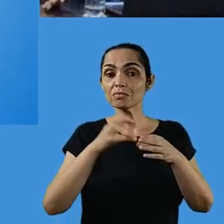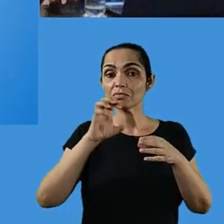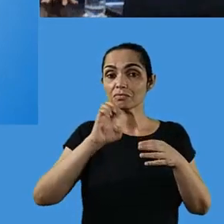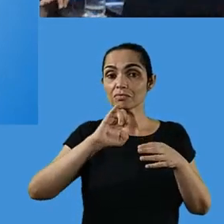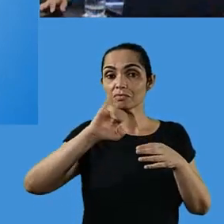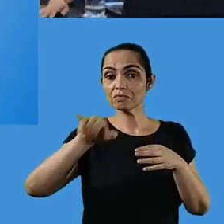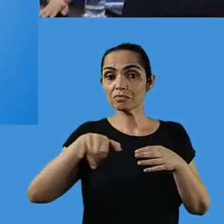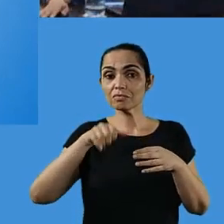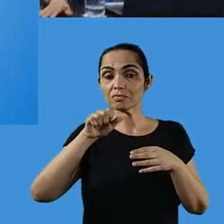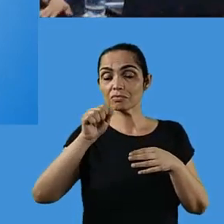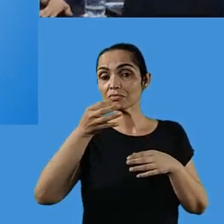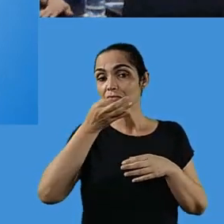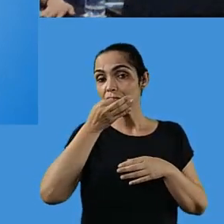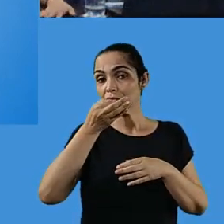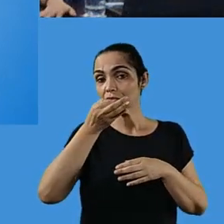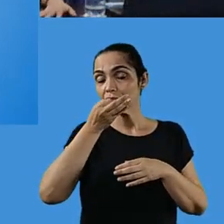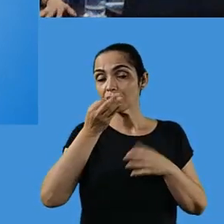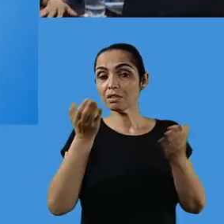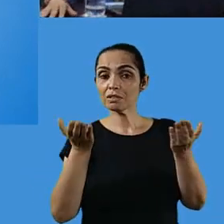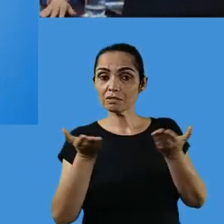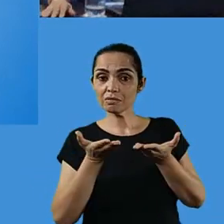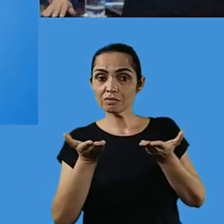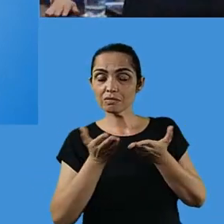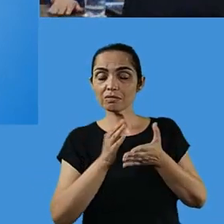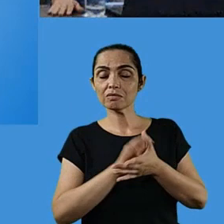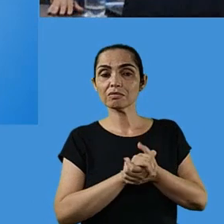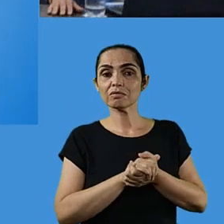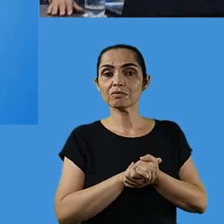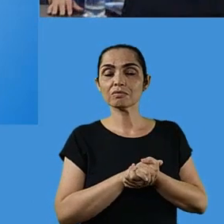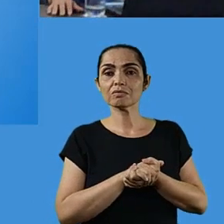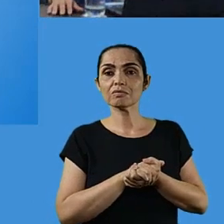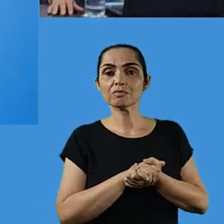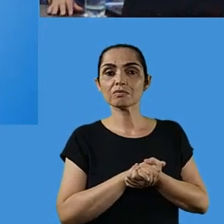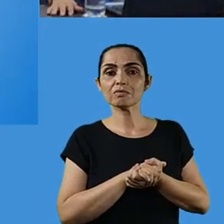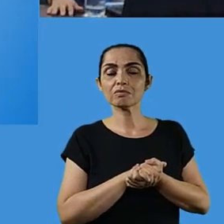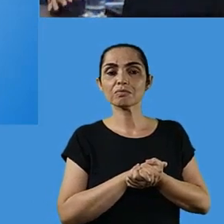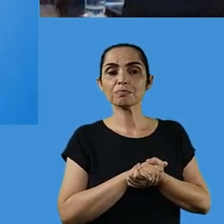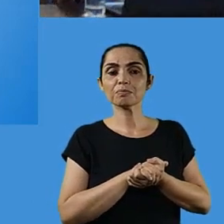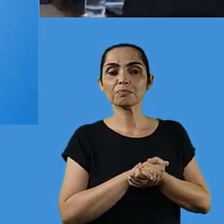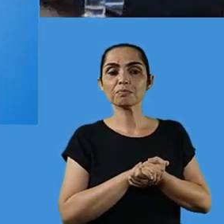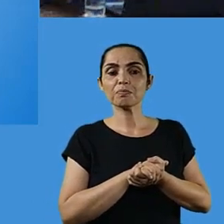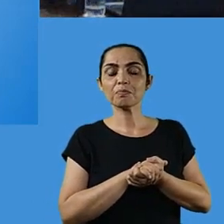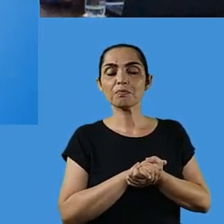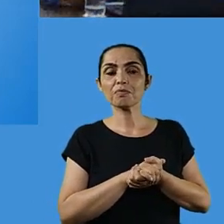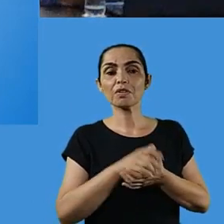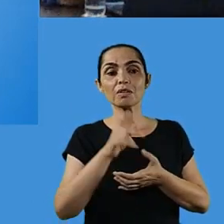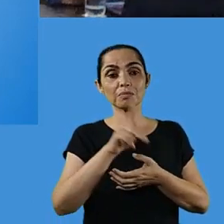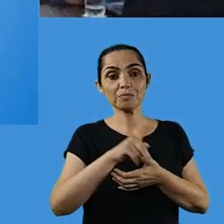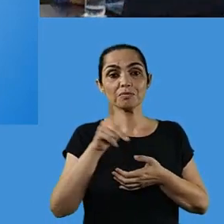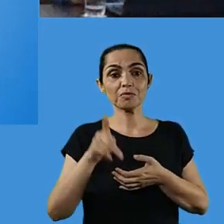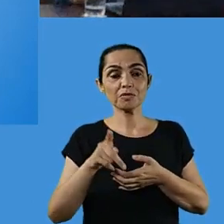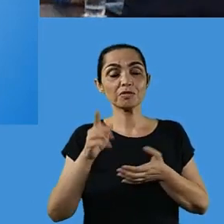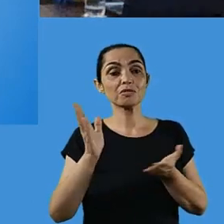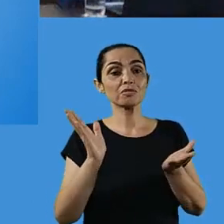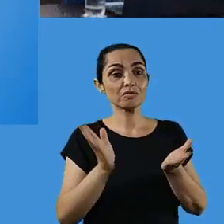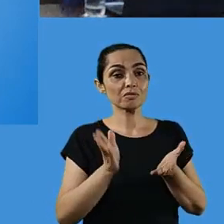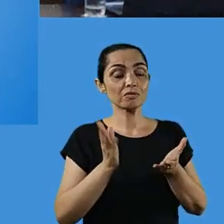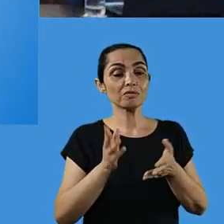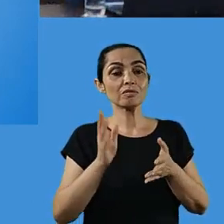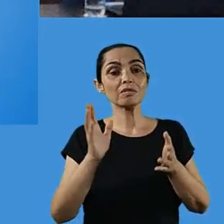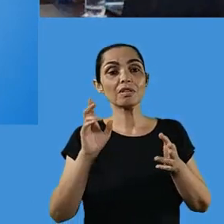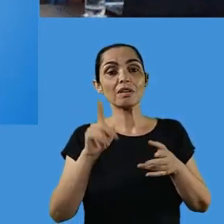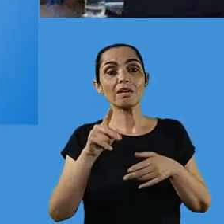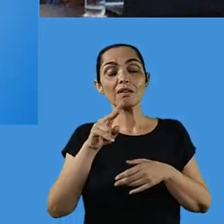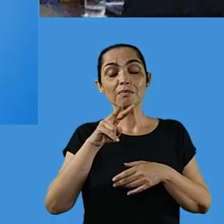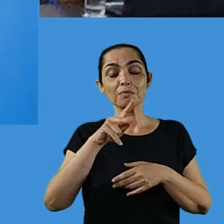para a EJA, fica a sugestão aqui da nossa divisão, não só minha, mas do pessoal, principalmente da EJA, na voz da professora